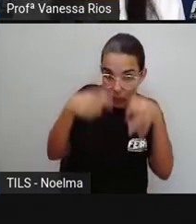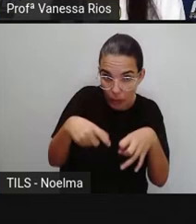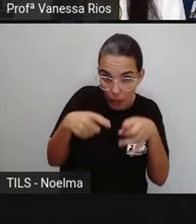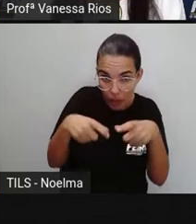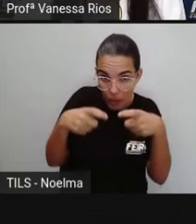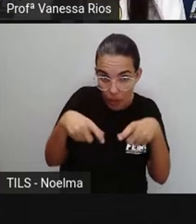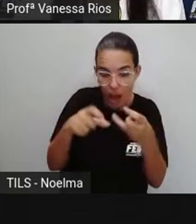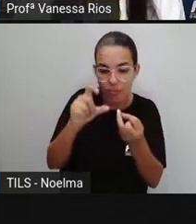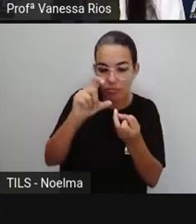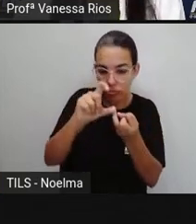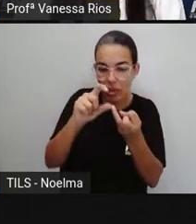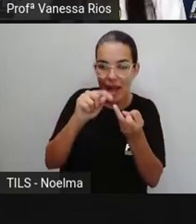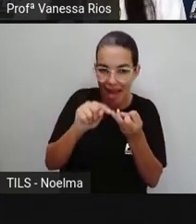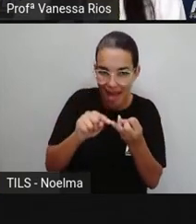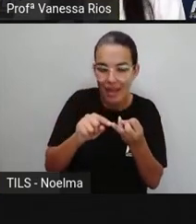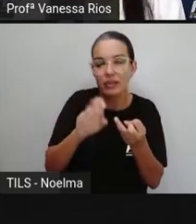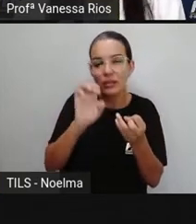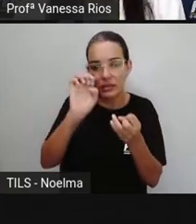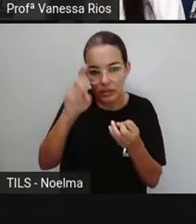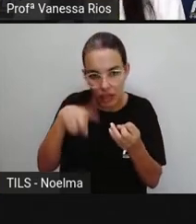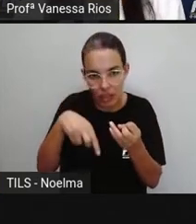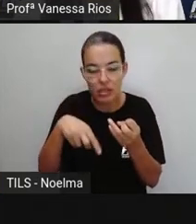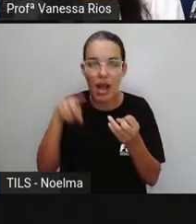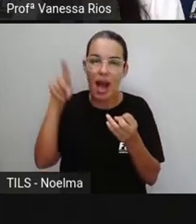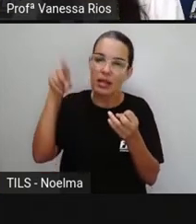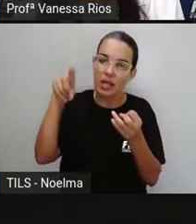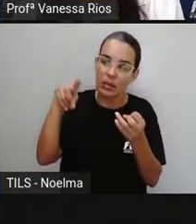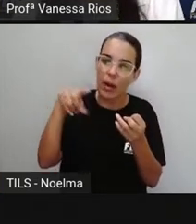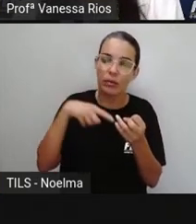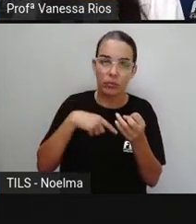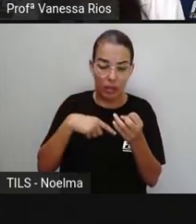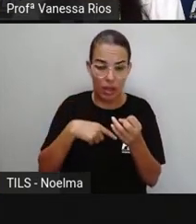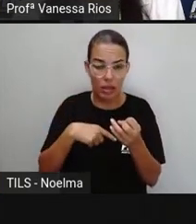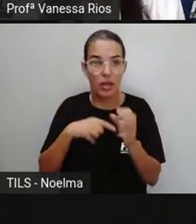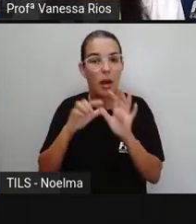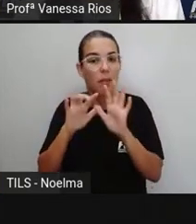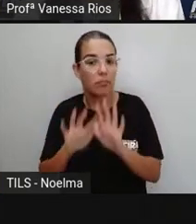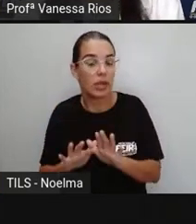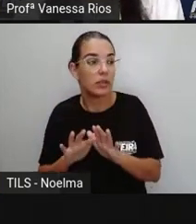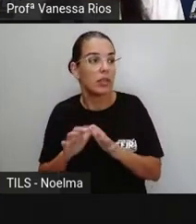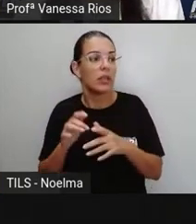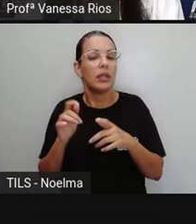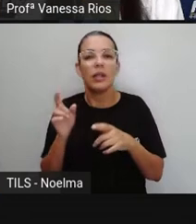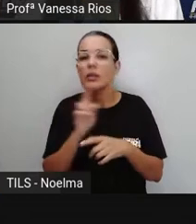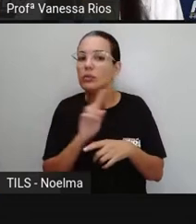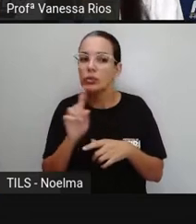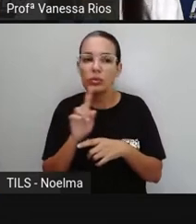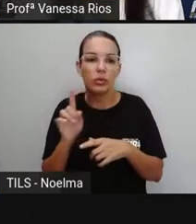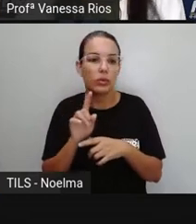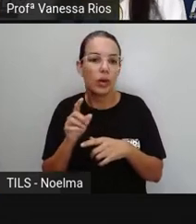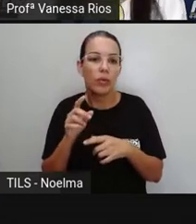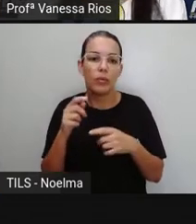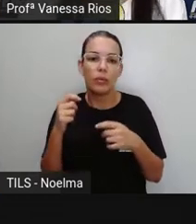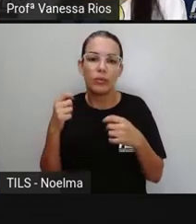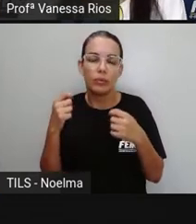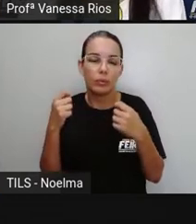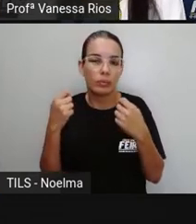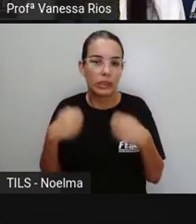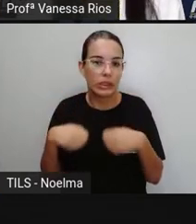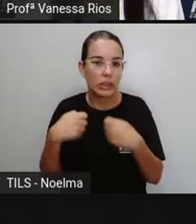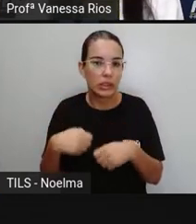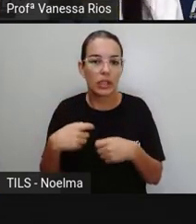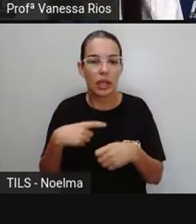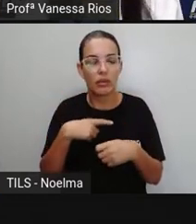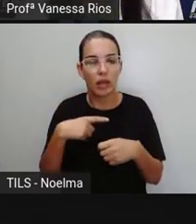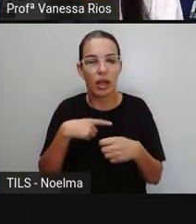e é a sílaba tônica. Então por isso é classificada como paroxítona. E assim também acontece com